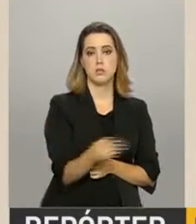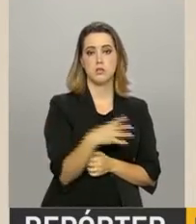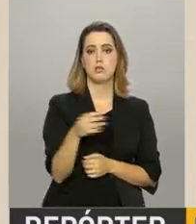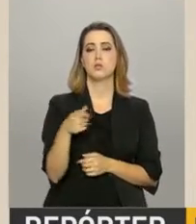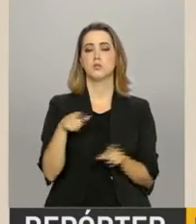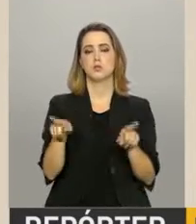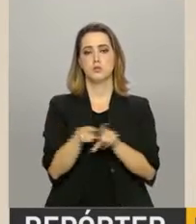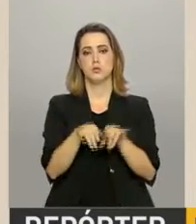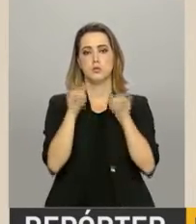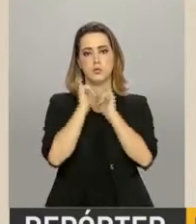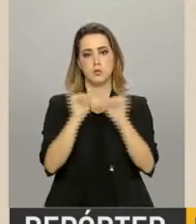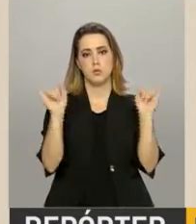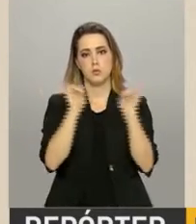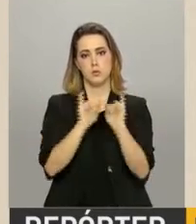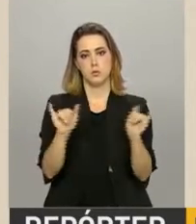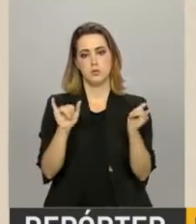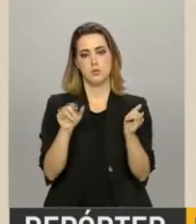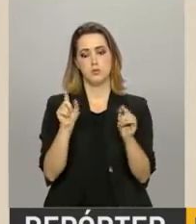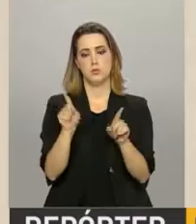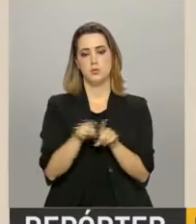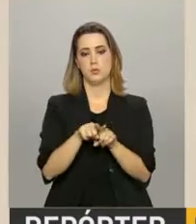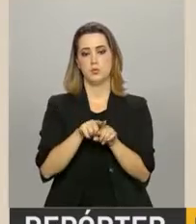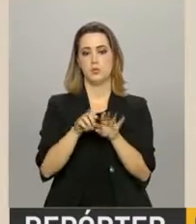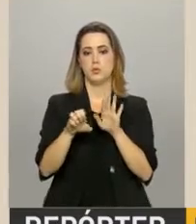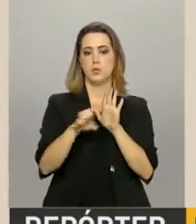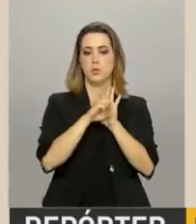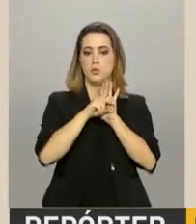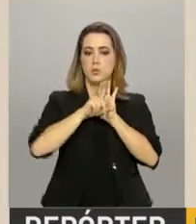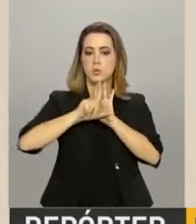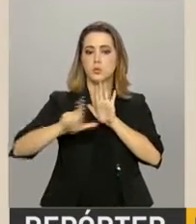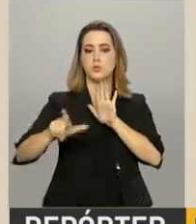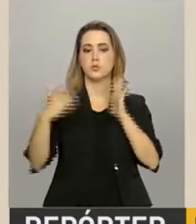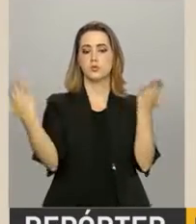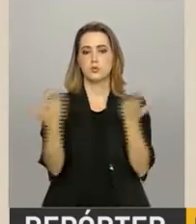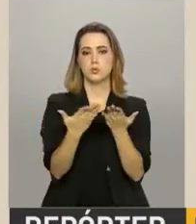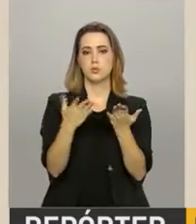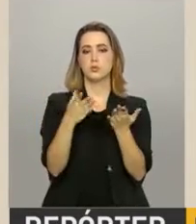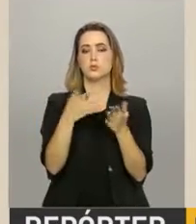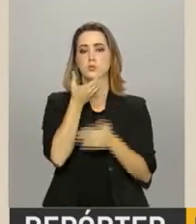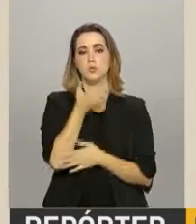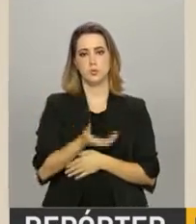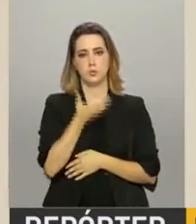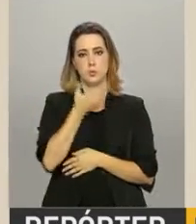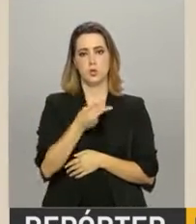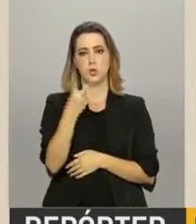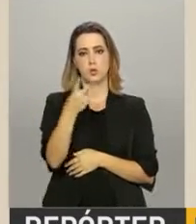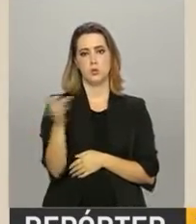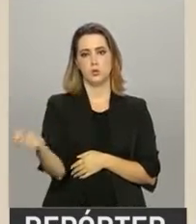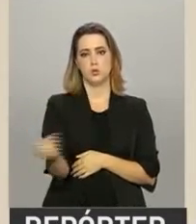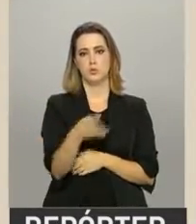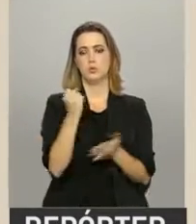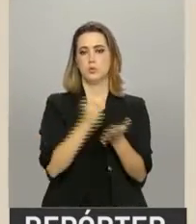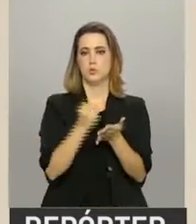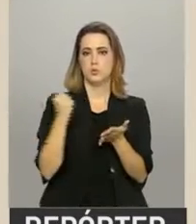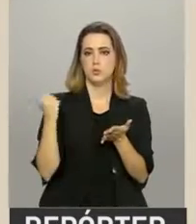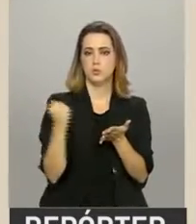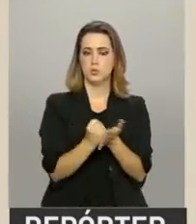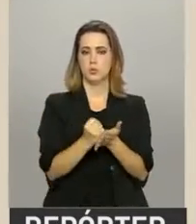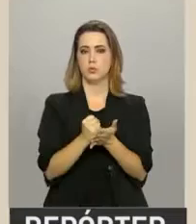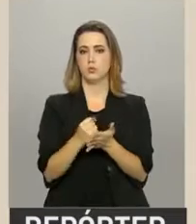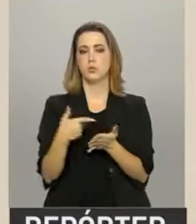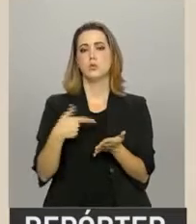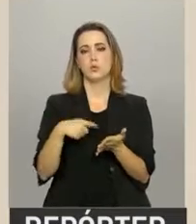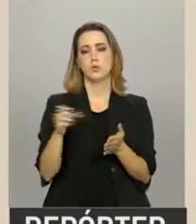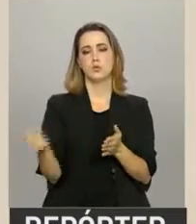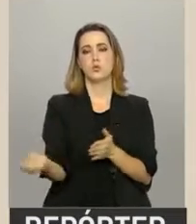publicação dos editais, agora em dezembro, para dois novos terminais